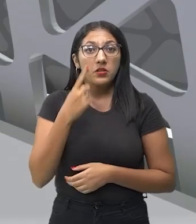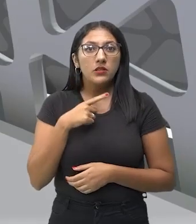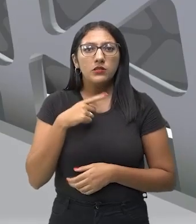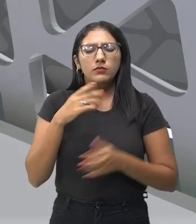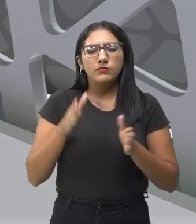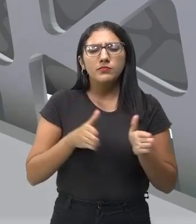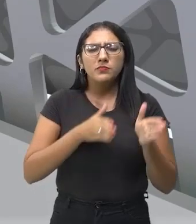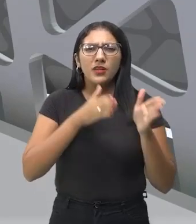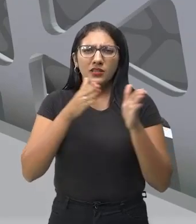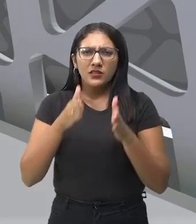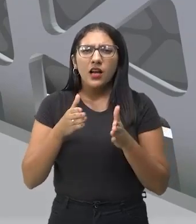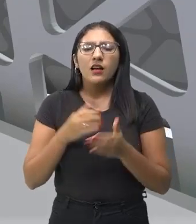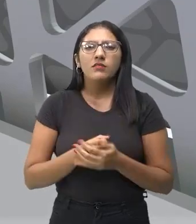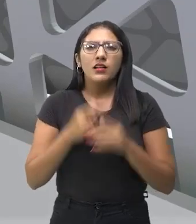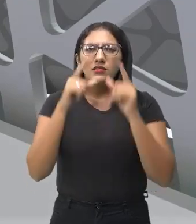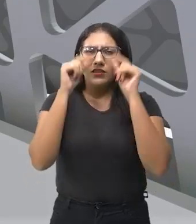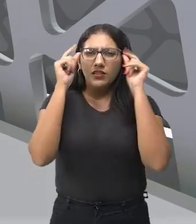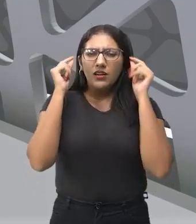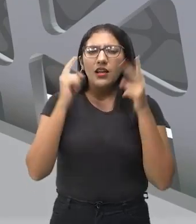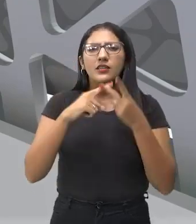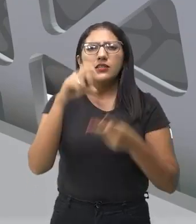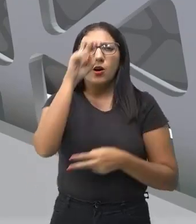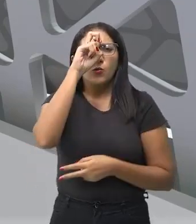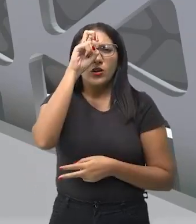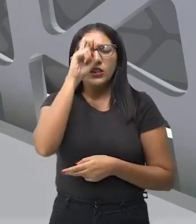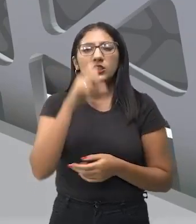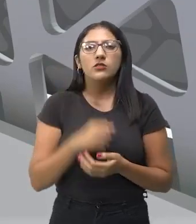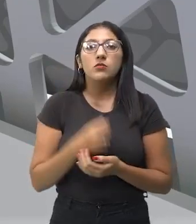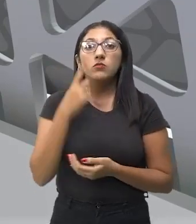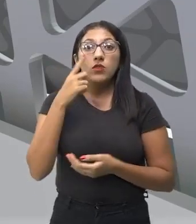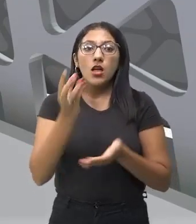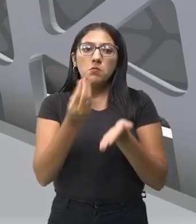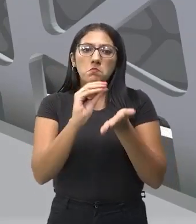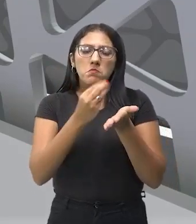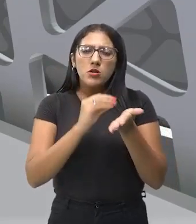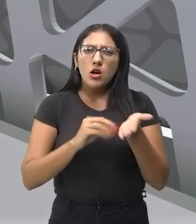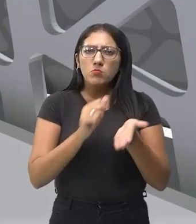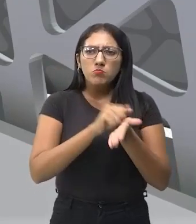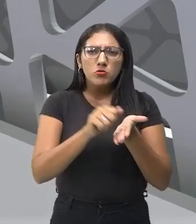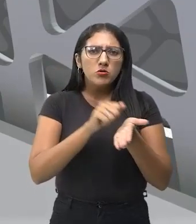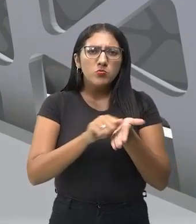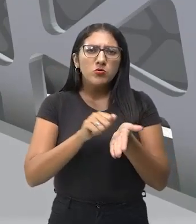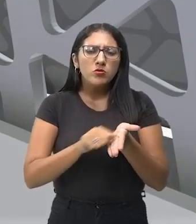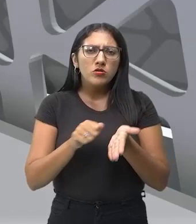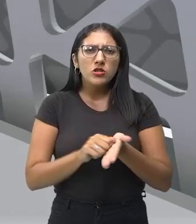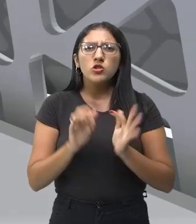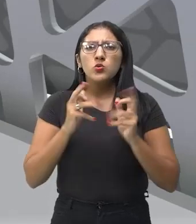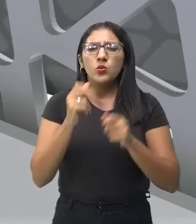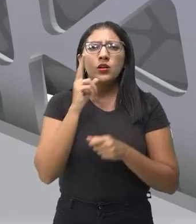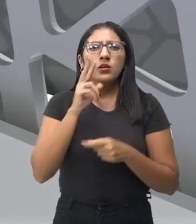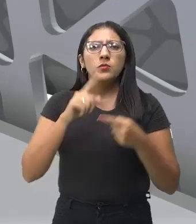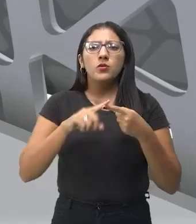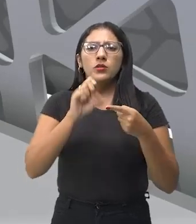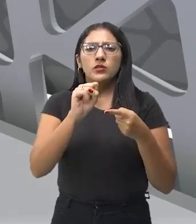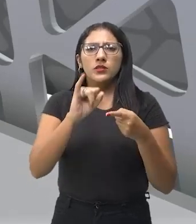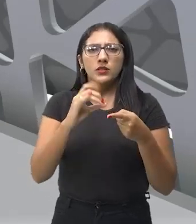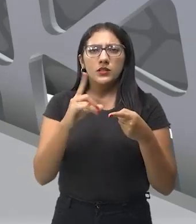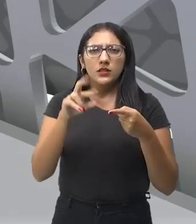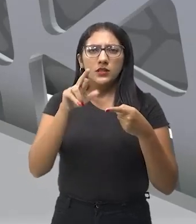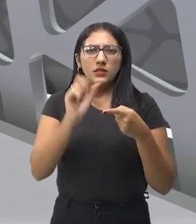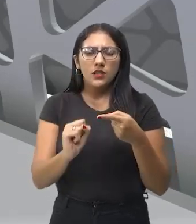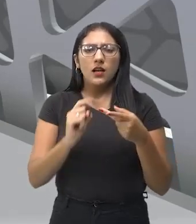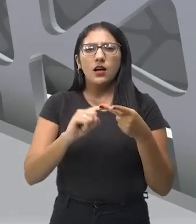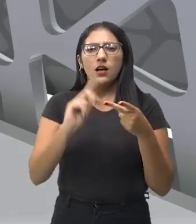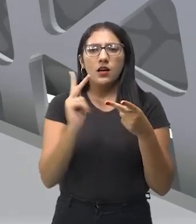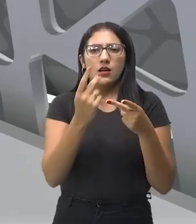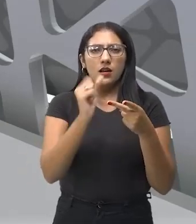da Grécia, o Egito. Vão anotando aí os nomes desses instrumentos que estão aparecendo. Já falamos da cítara, da